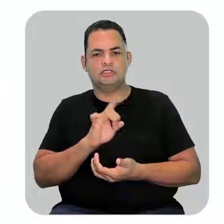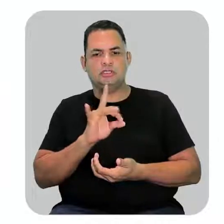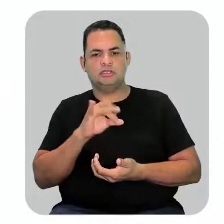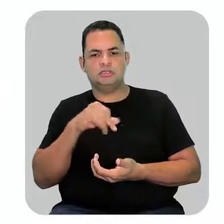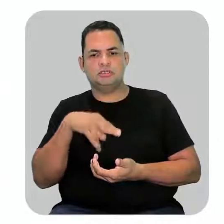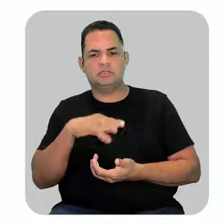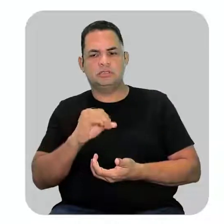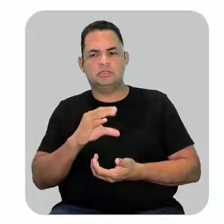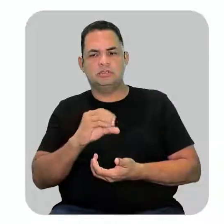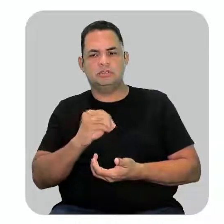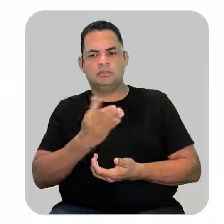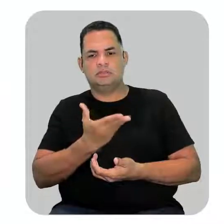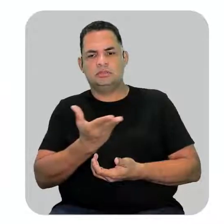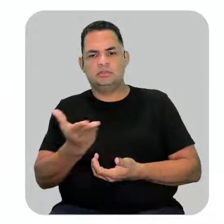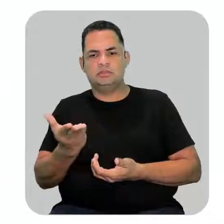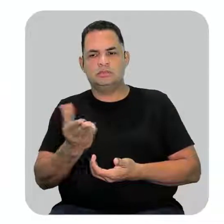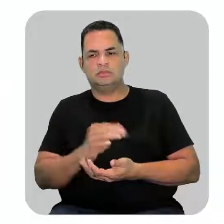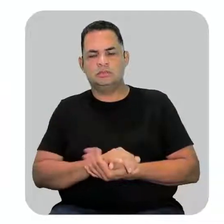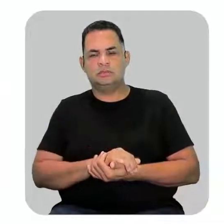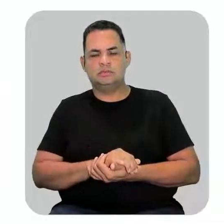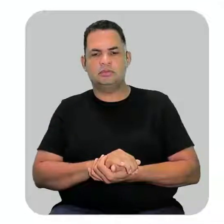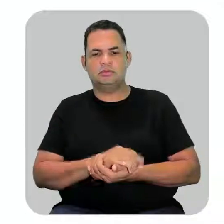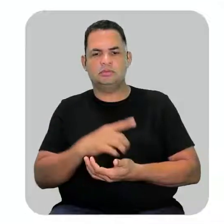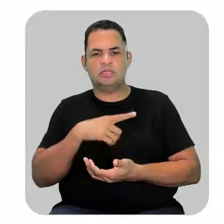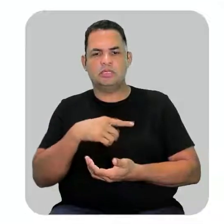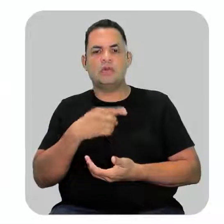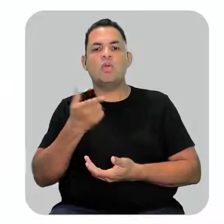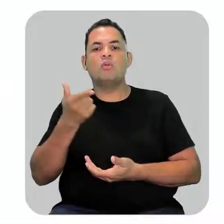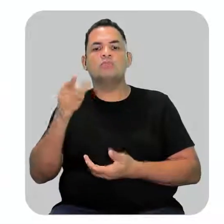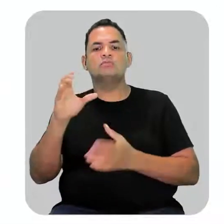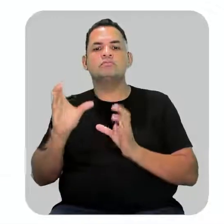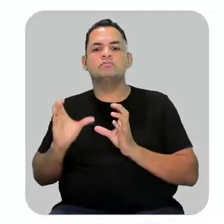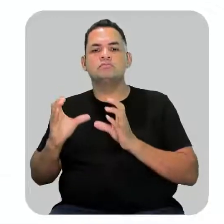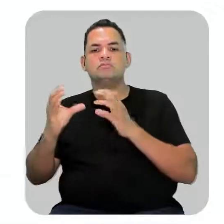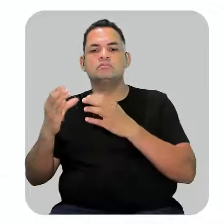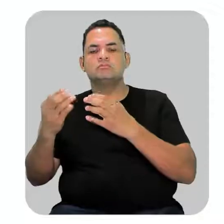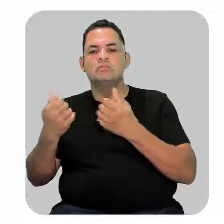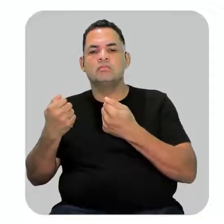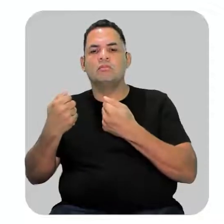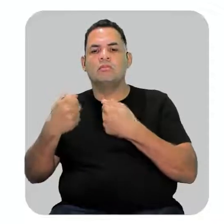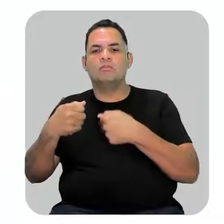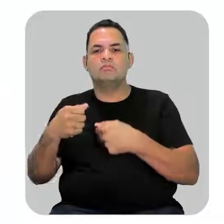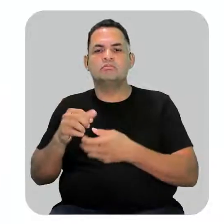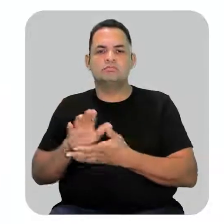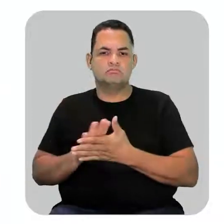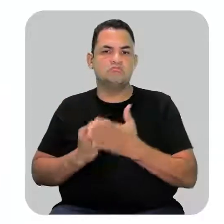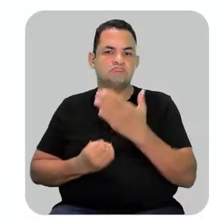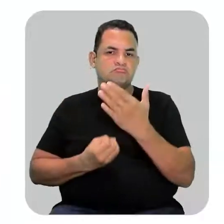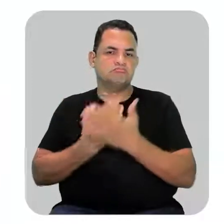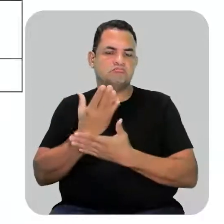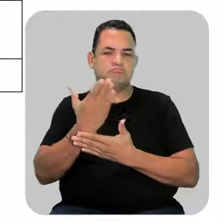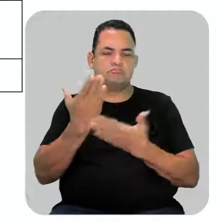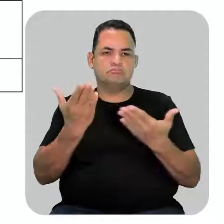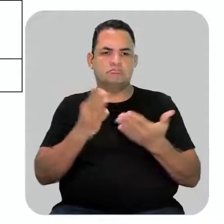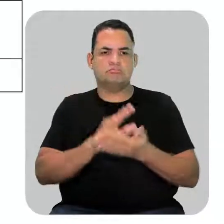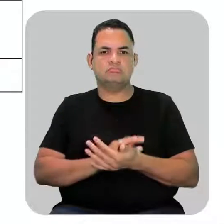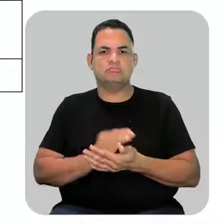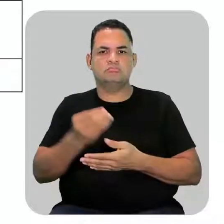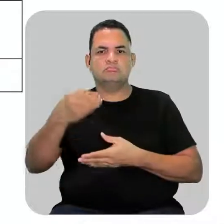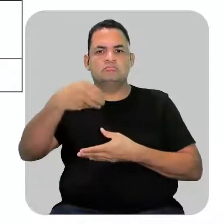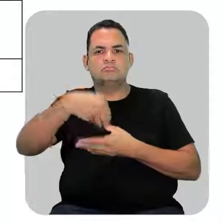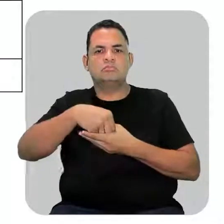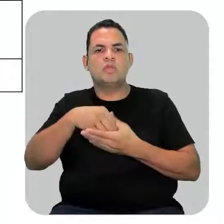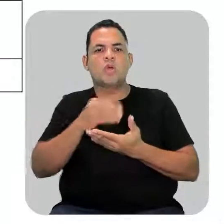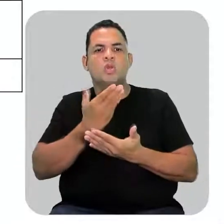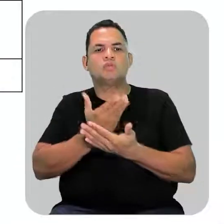Então, pessoal, esses são outros grupos substituintes que também podem aparecer. Porém, dentro do